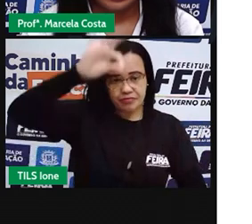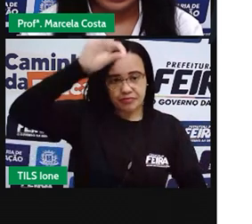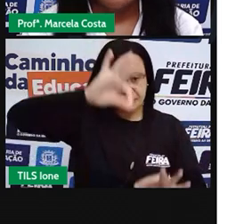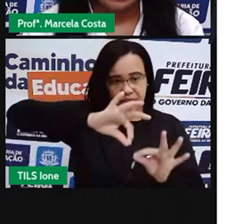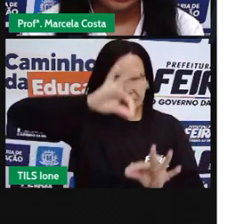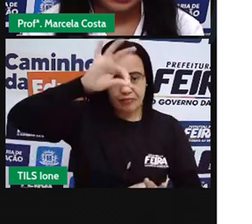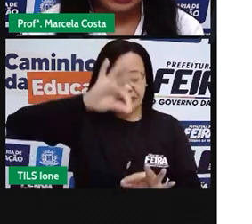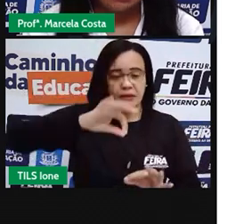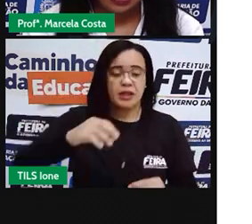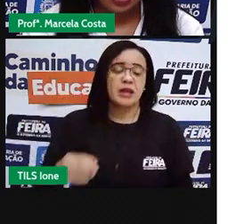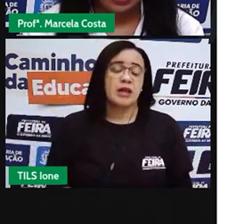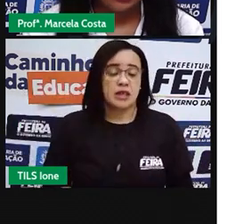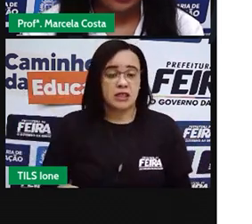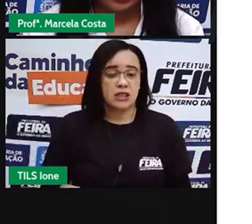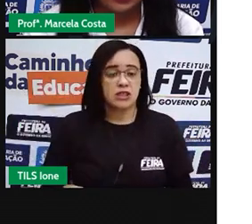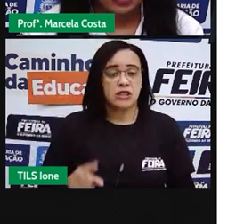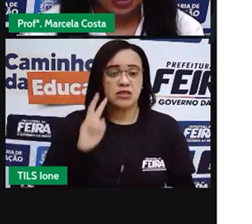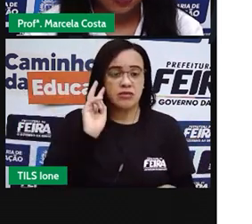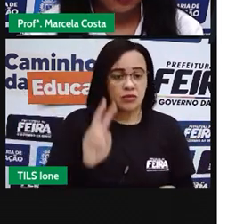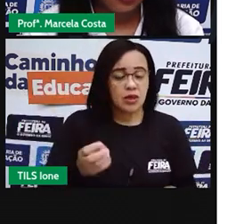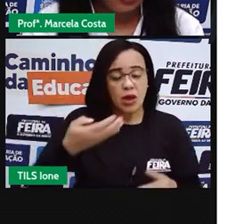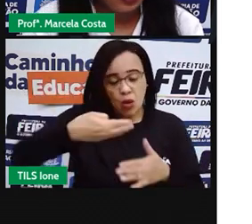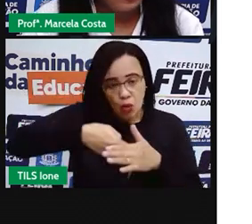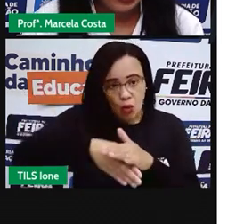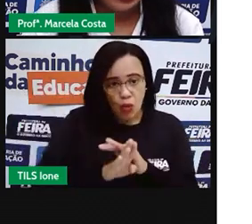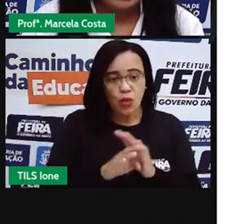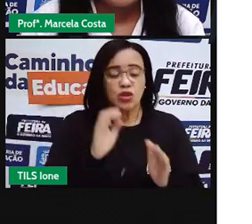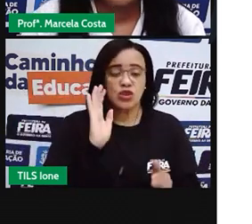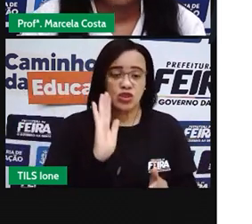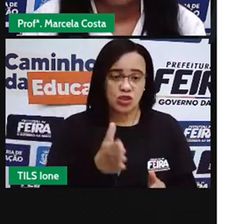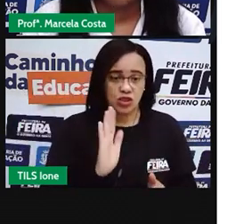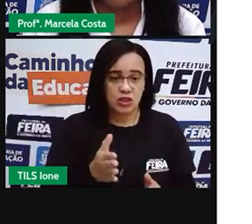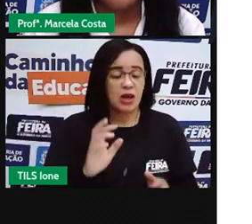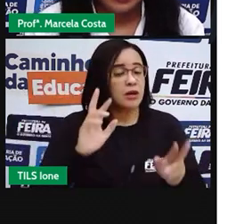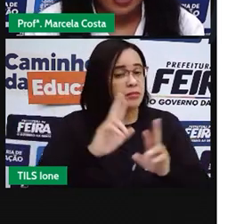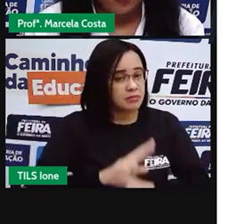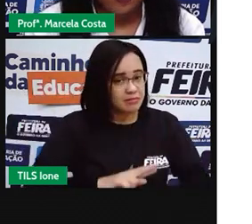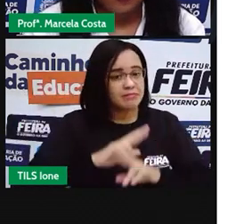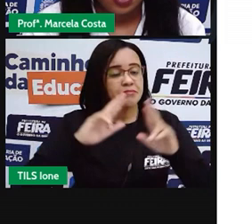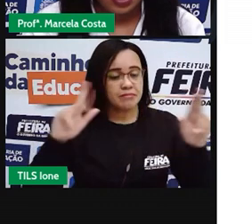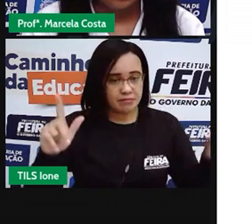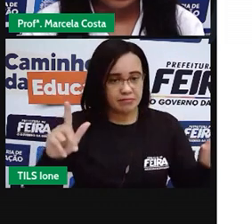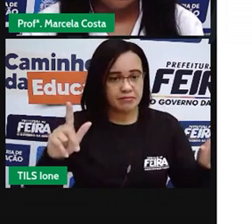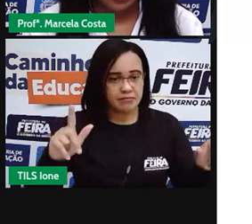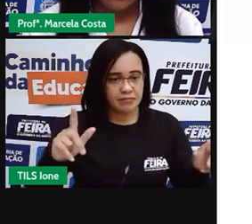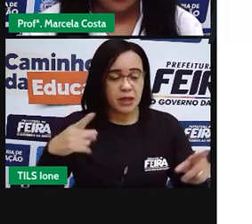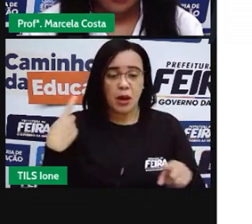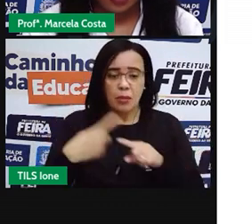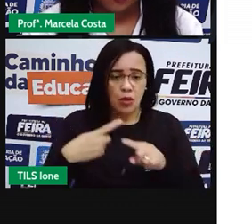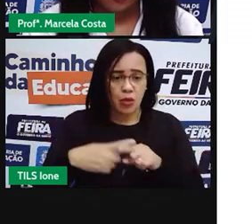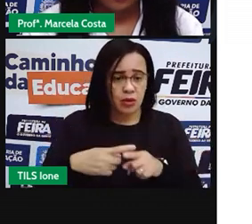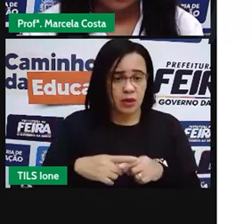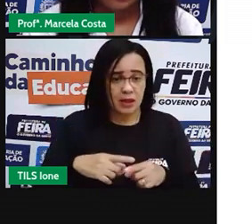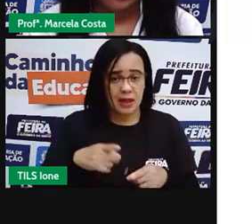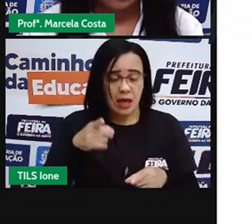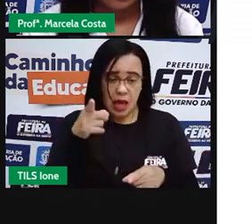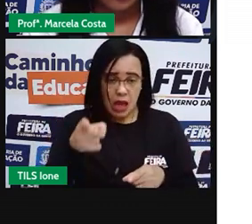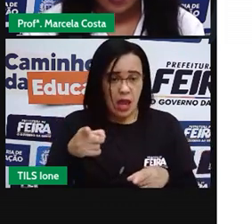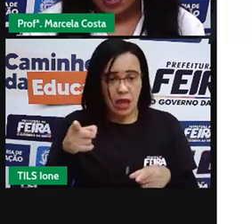obtém a partir dessa medida, usando esses recursos, não é fiel ao tamanho real.